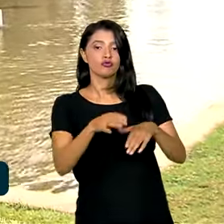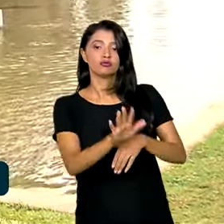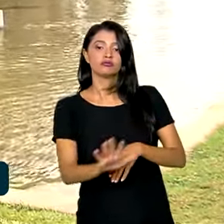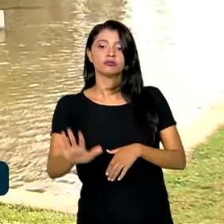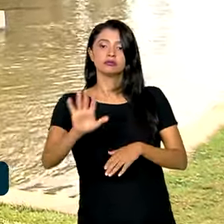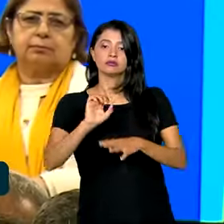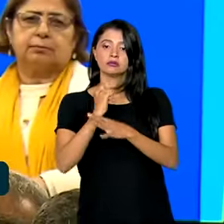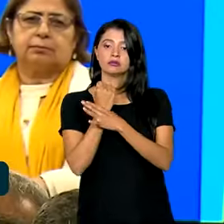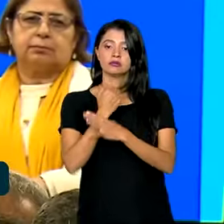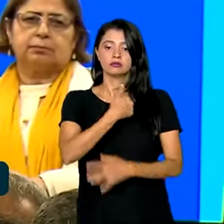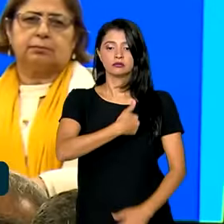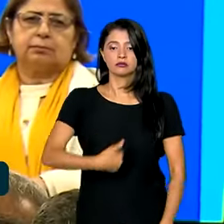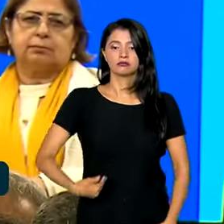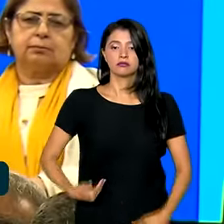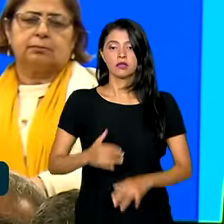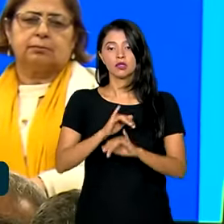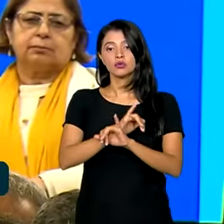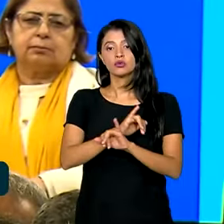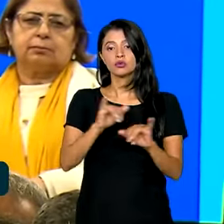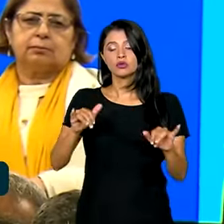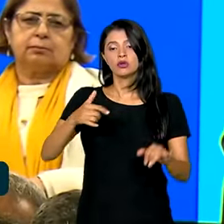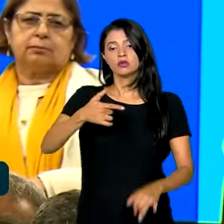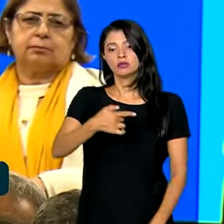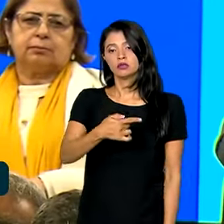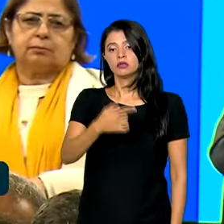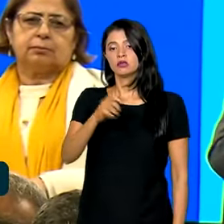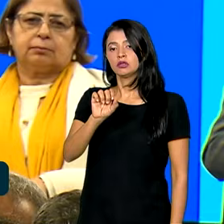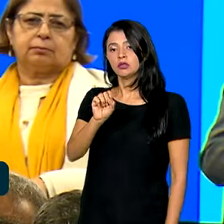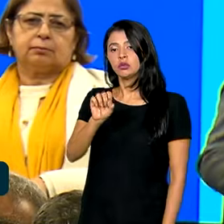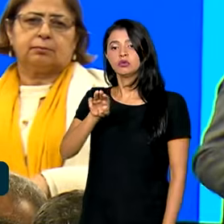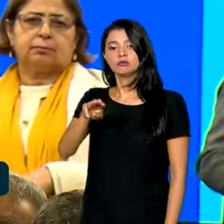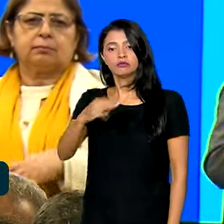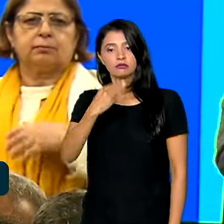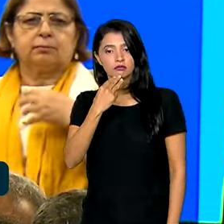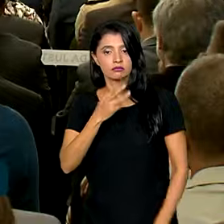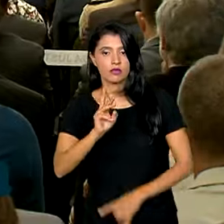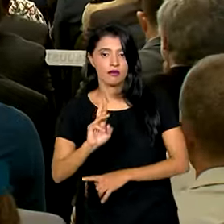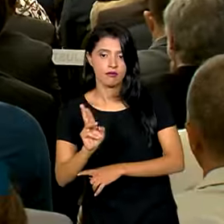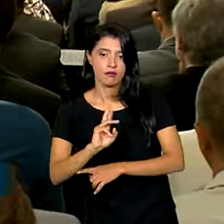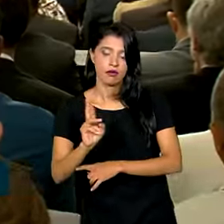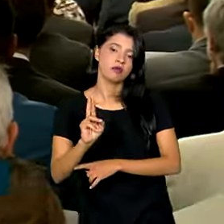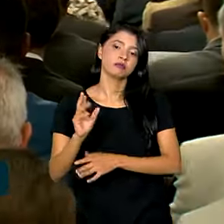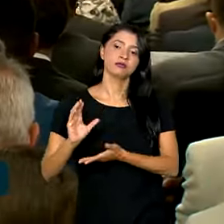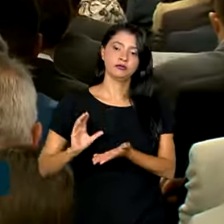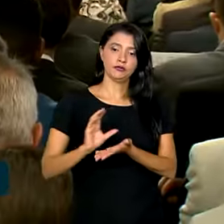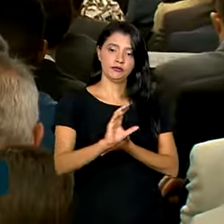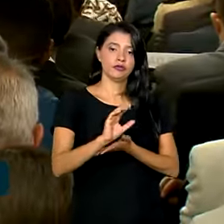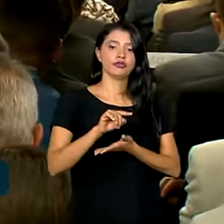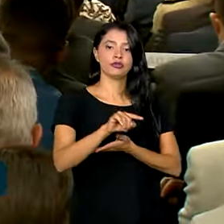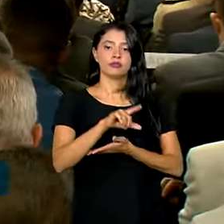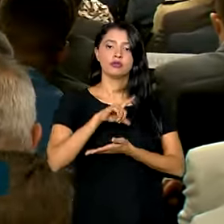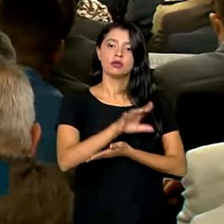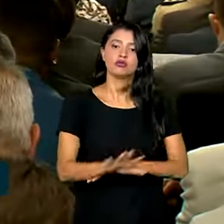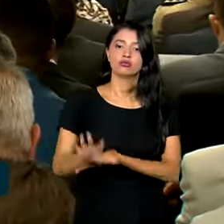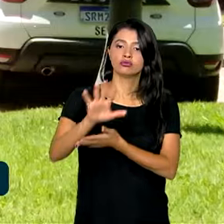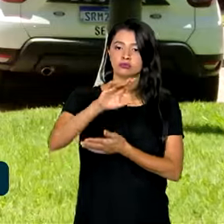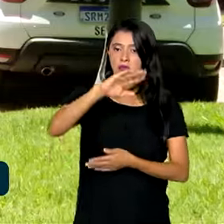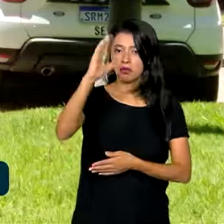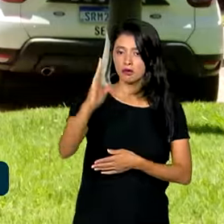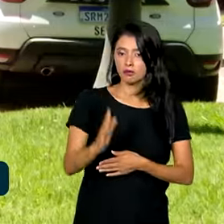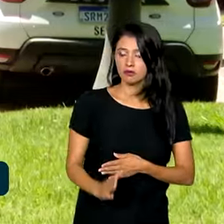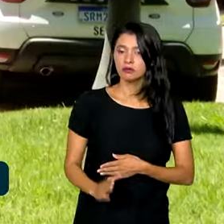Segurança Pública e anunciou 78 milhões de reais para investimentos em todo o país.